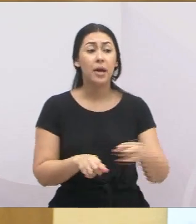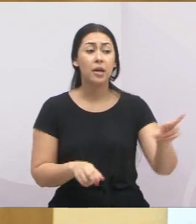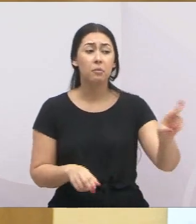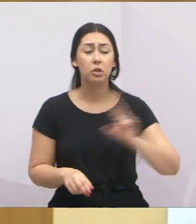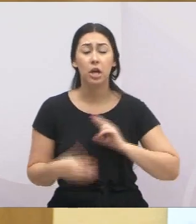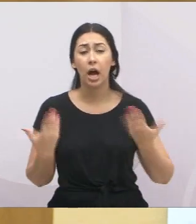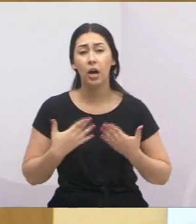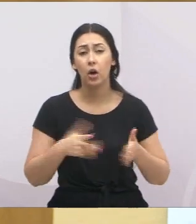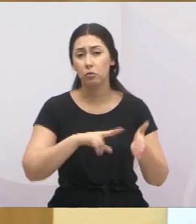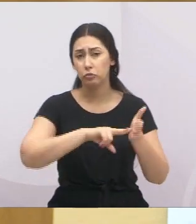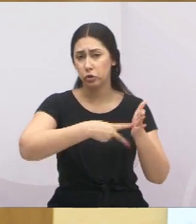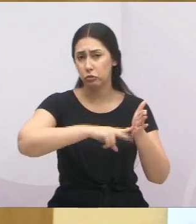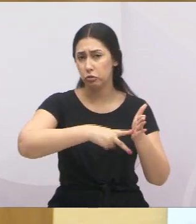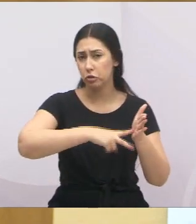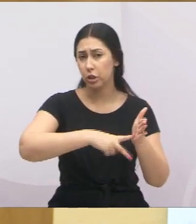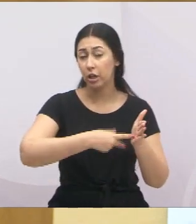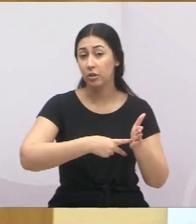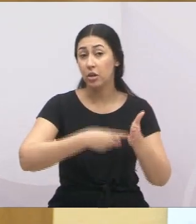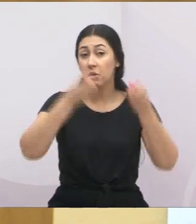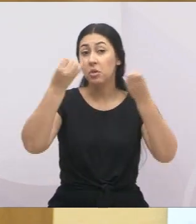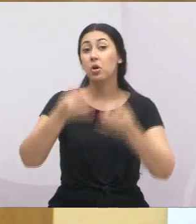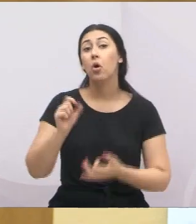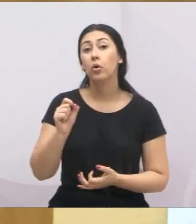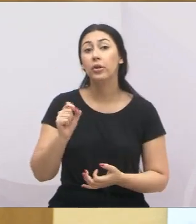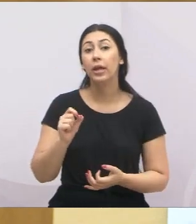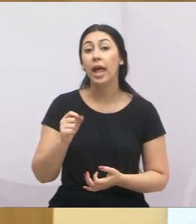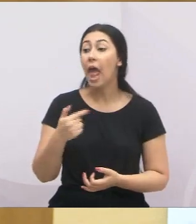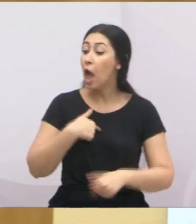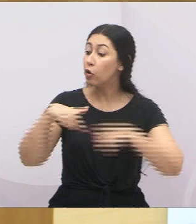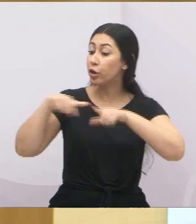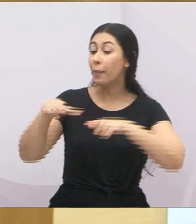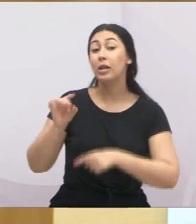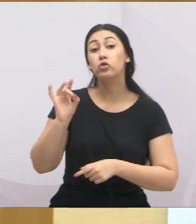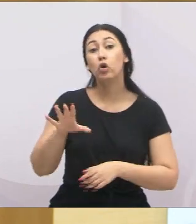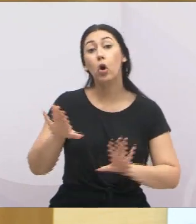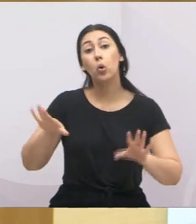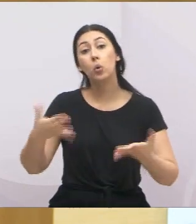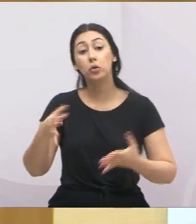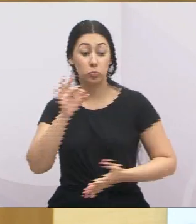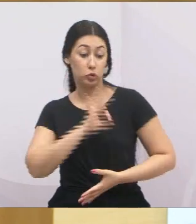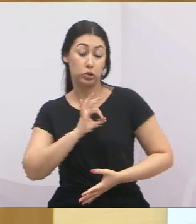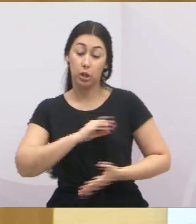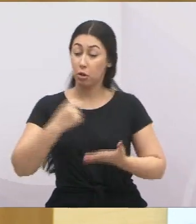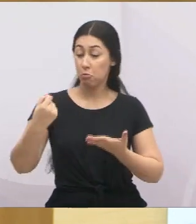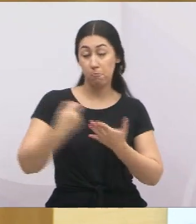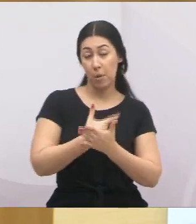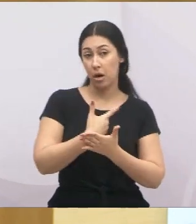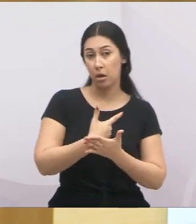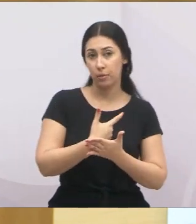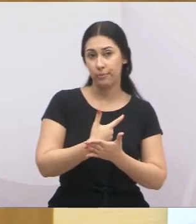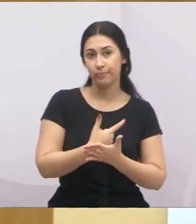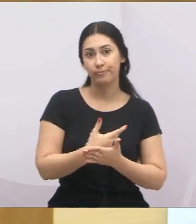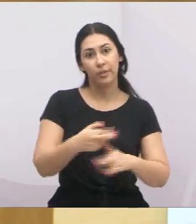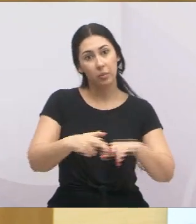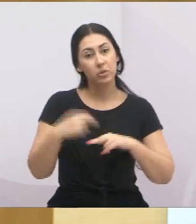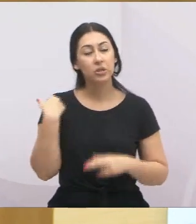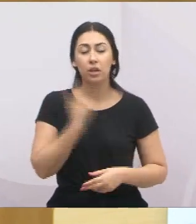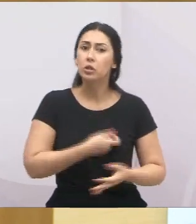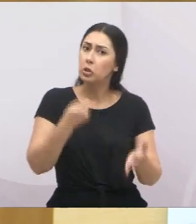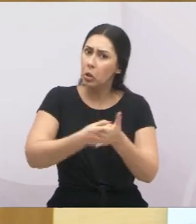um telefonema do sindicato, que só volta a trabalhar quando o dinheiro estiver na conta dos trabalhadores. E é nesse sentido que a gente cobra mais